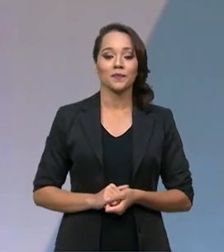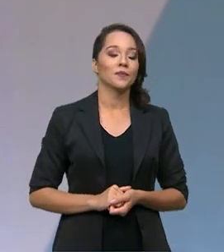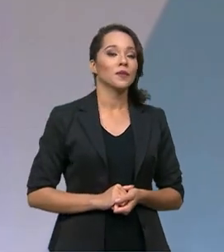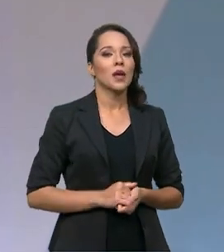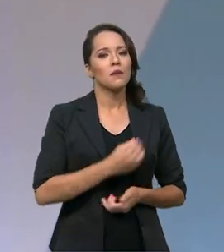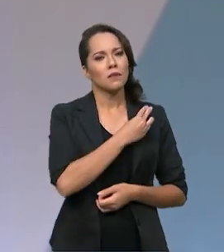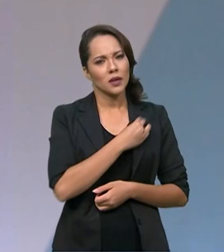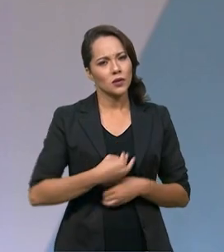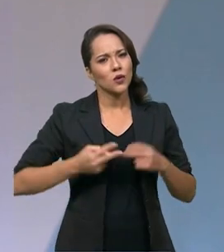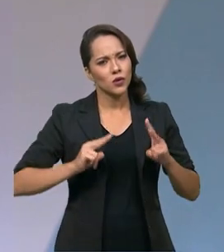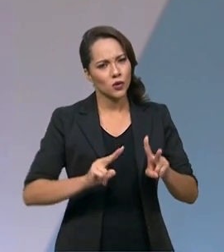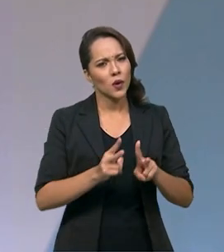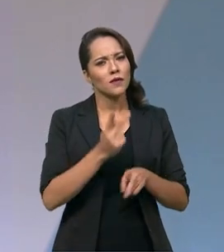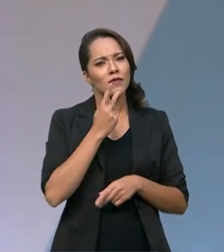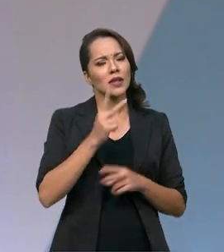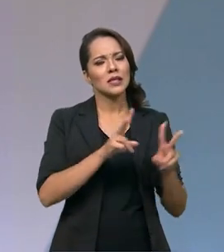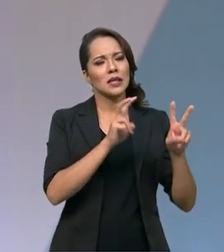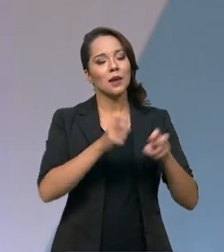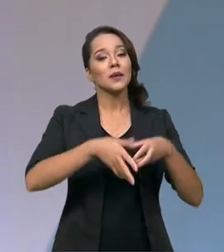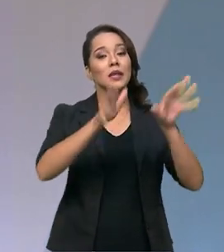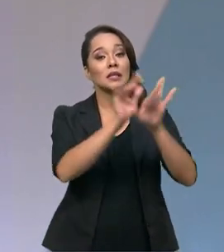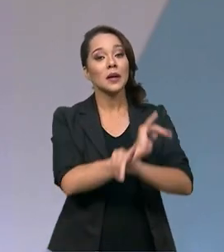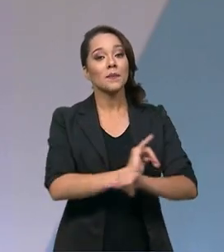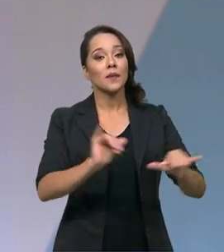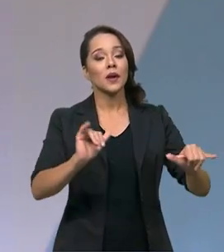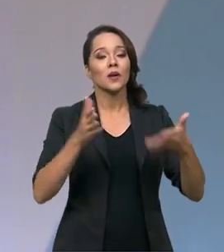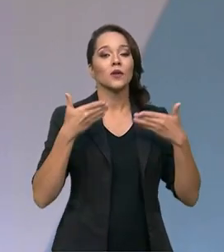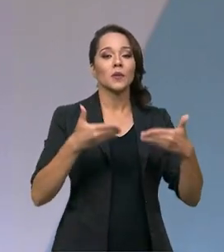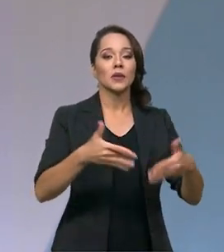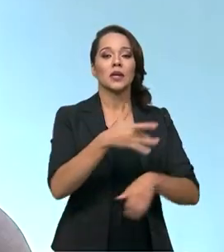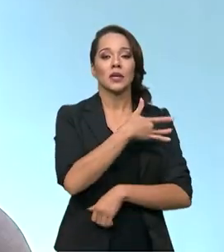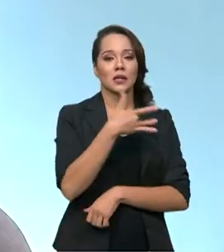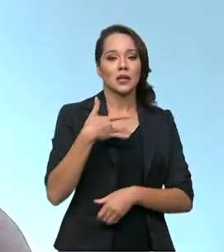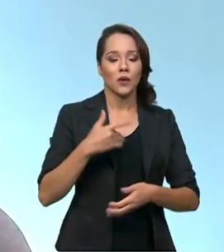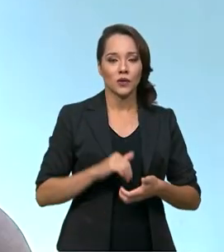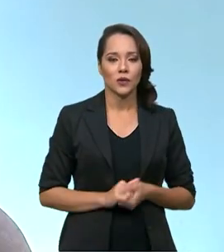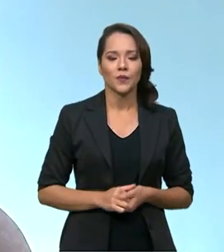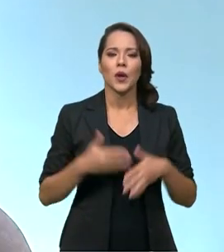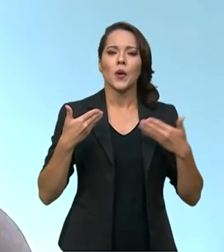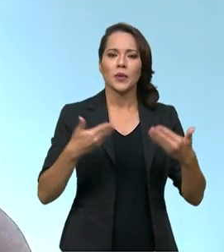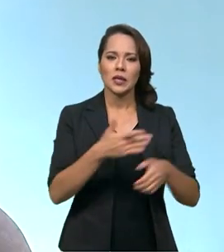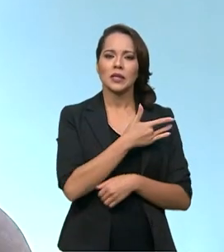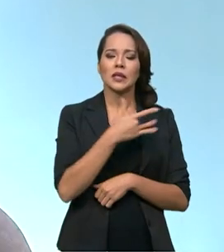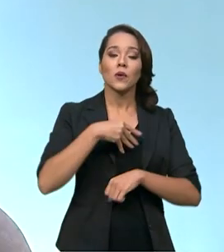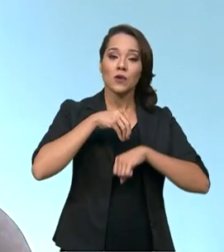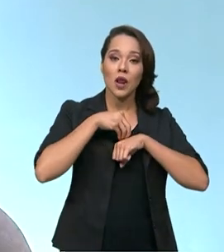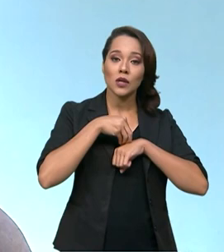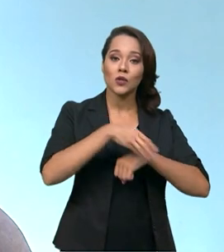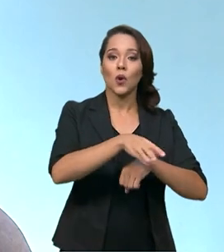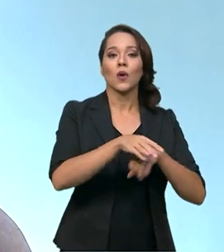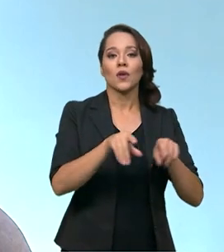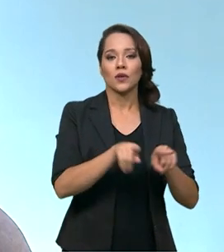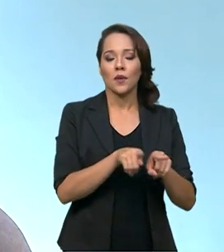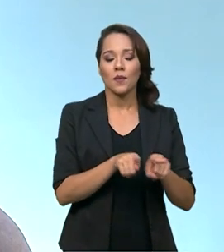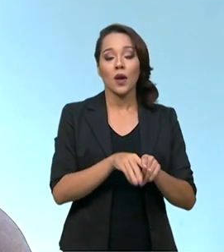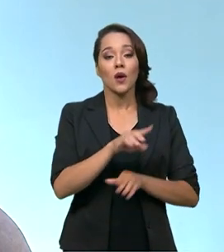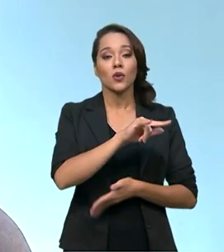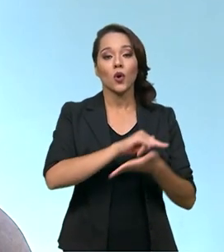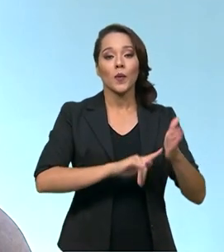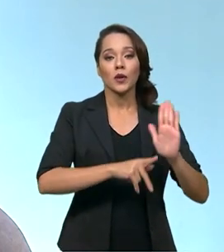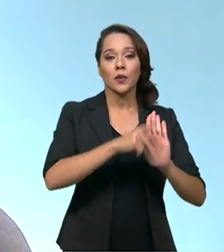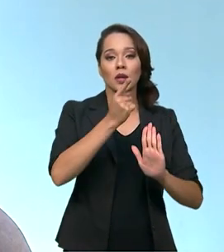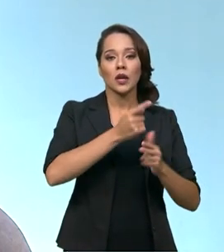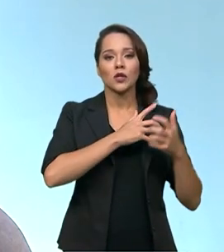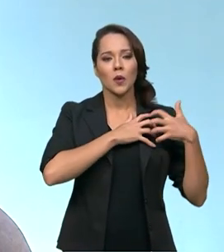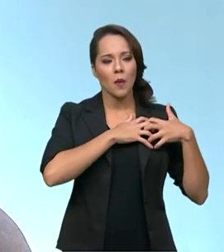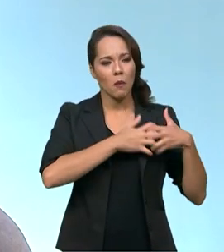Ministro, continuando a falar sobre as campanhas do Ministério da Saúde, o Ministério lançou uma portaria sobre o